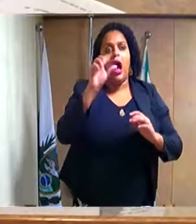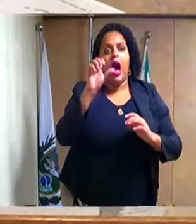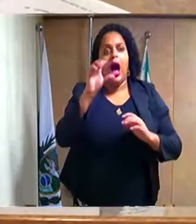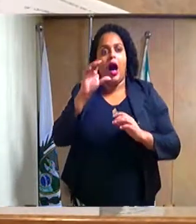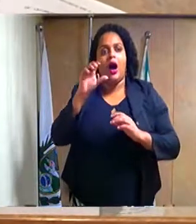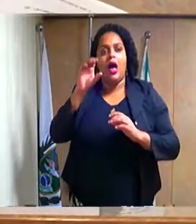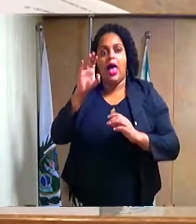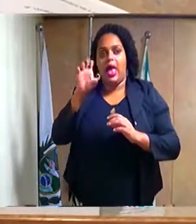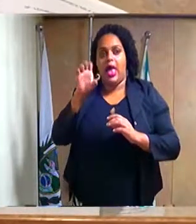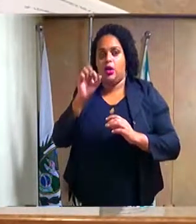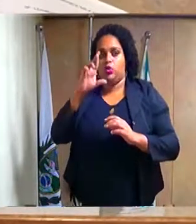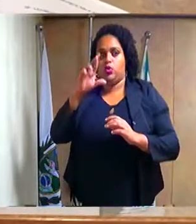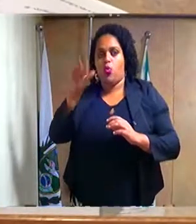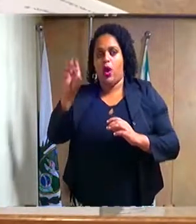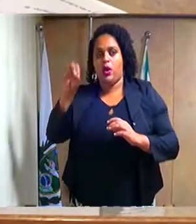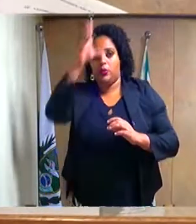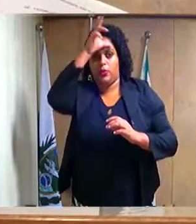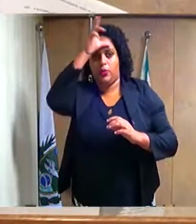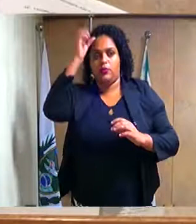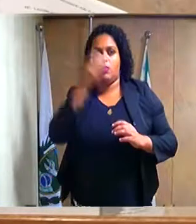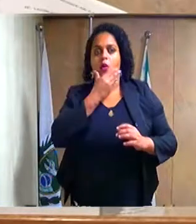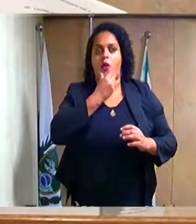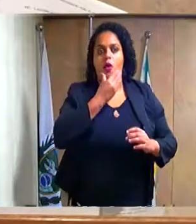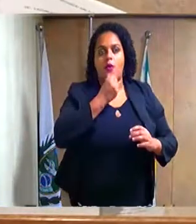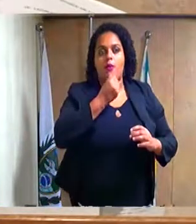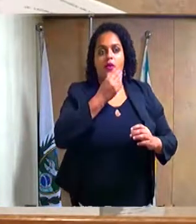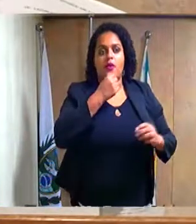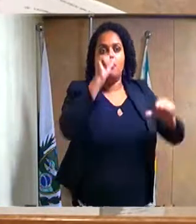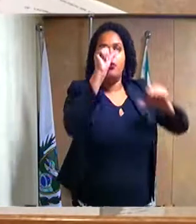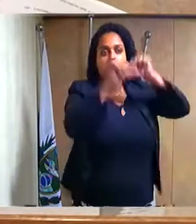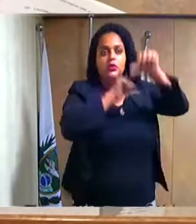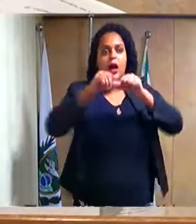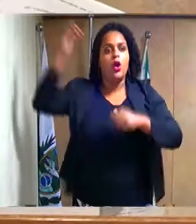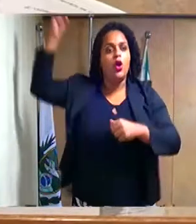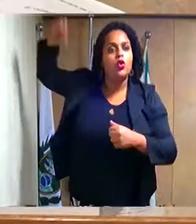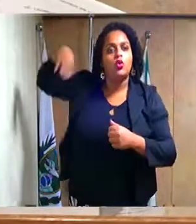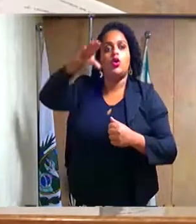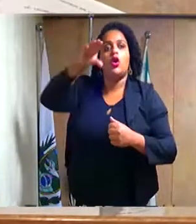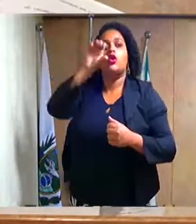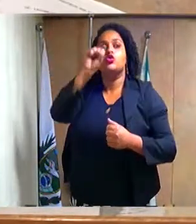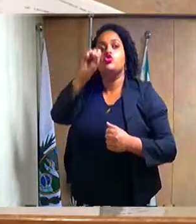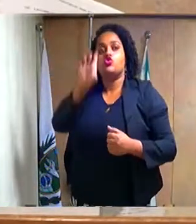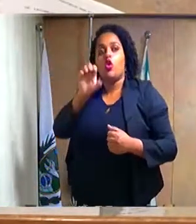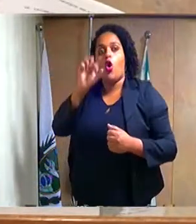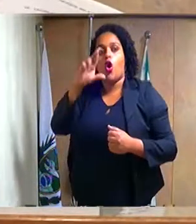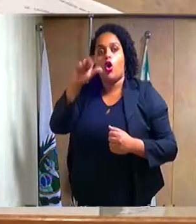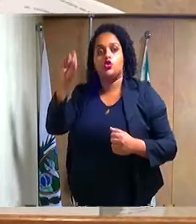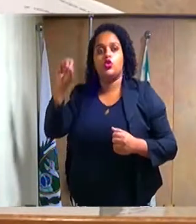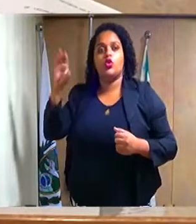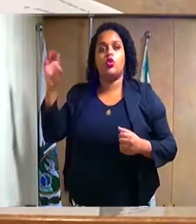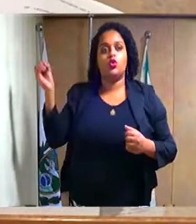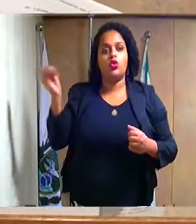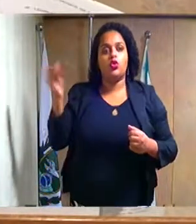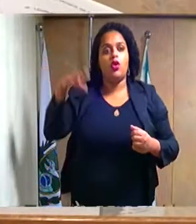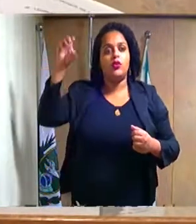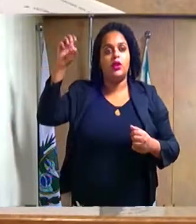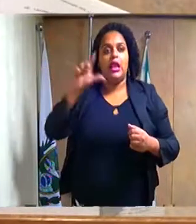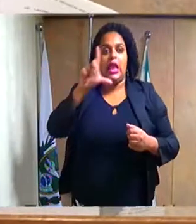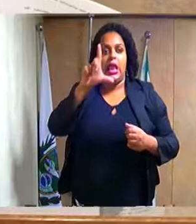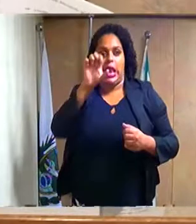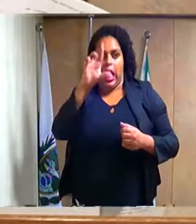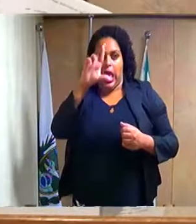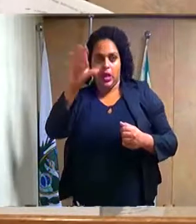solicitando ao excelente Sr. Prefeito, substituir as atuais lâmpadas a vapor de sódio pelo sistema de iluminação com lâmpadas de LED